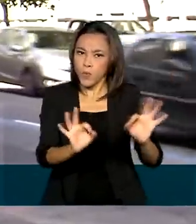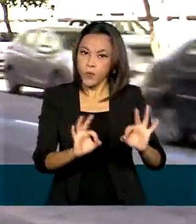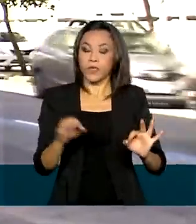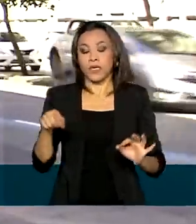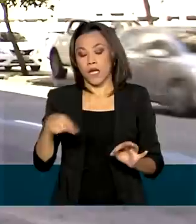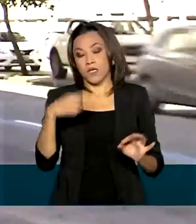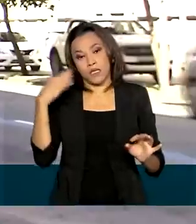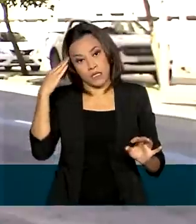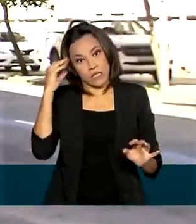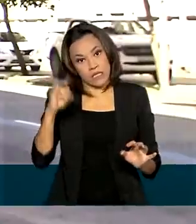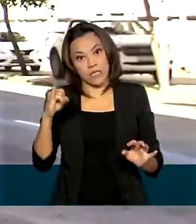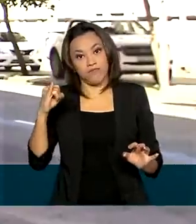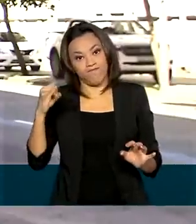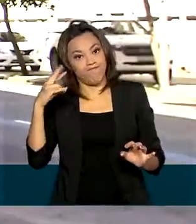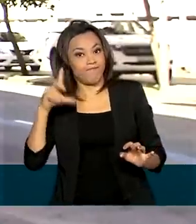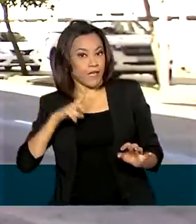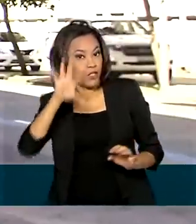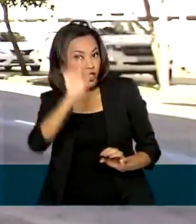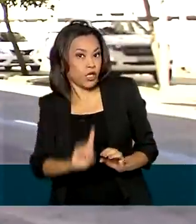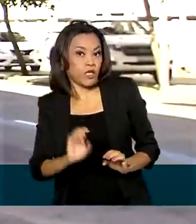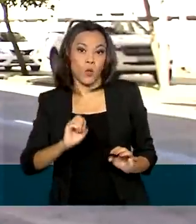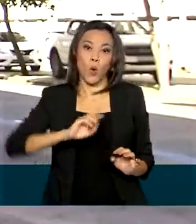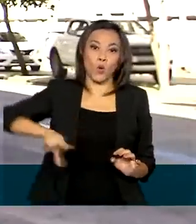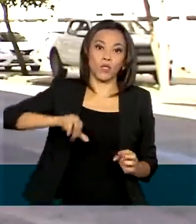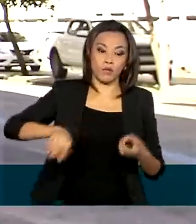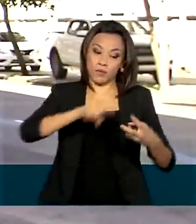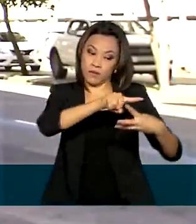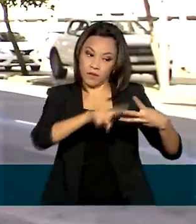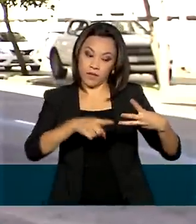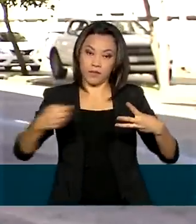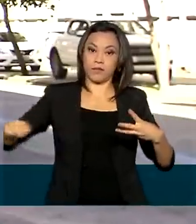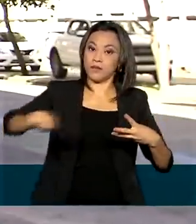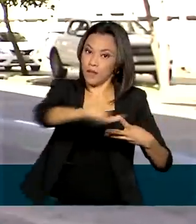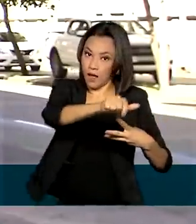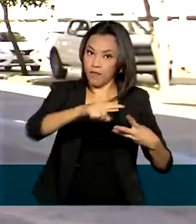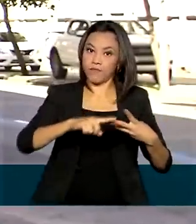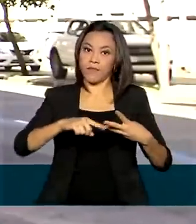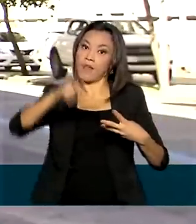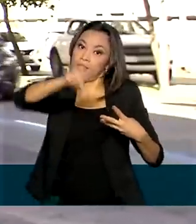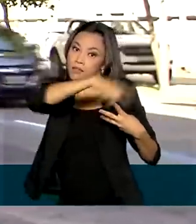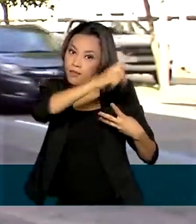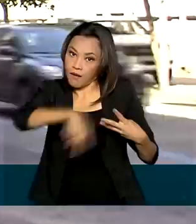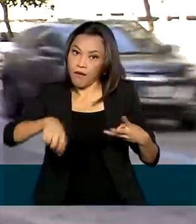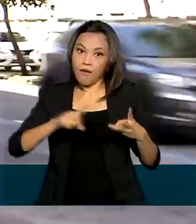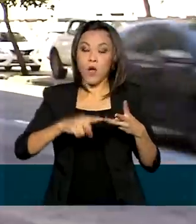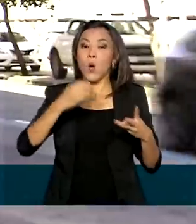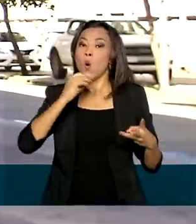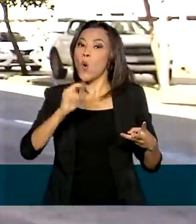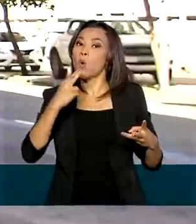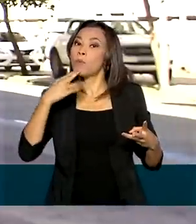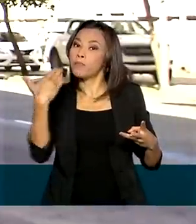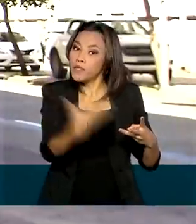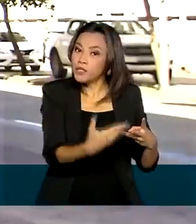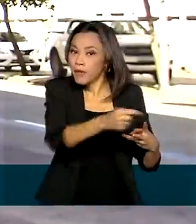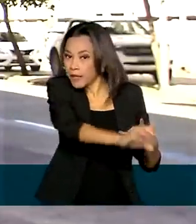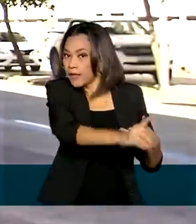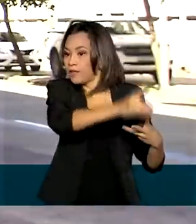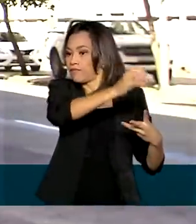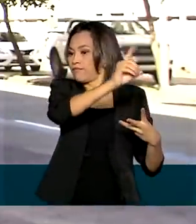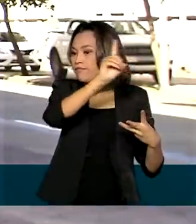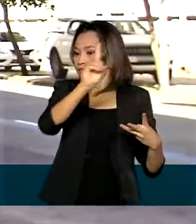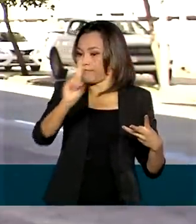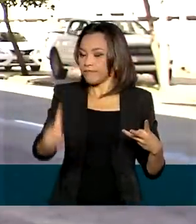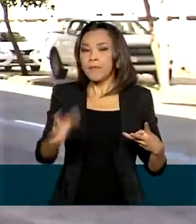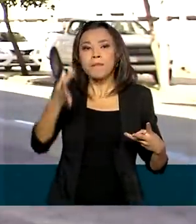existe ou não o direito ao auxílio-doença. Ele tem três opções. Conceder o auxílio, negar ou então pedir que o empregado compareça presencialmente a uma